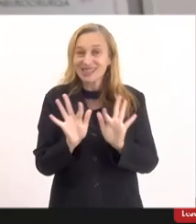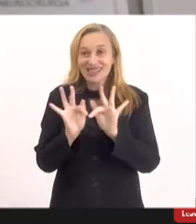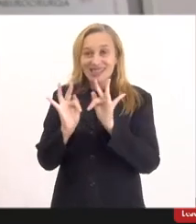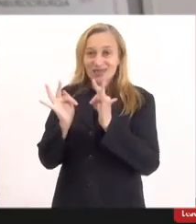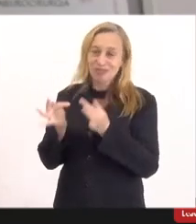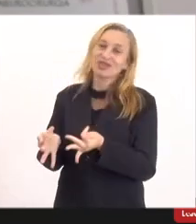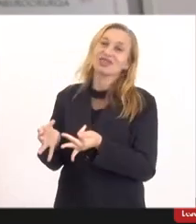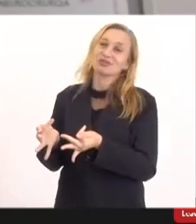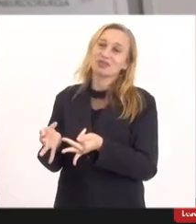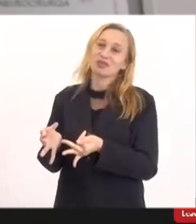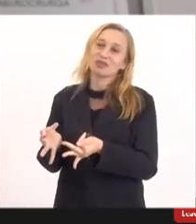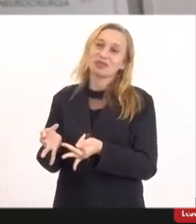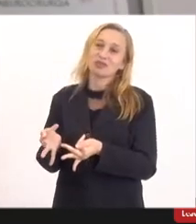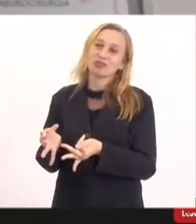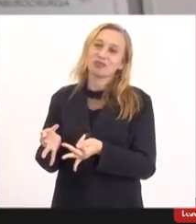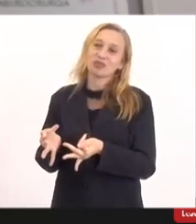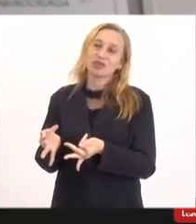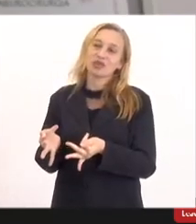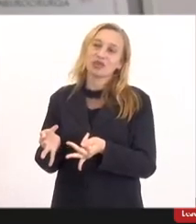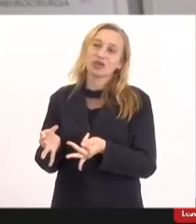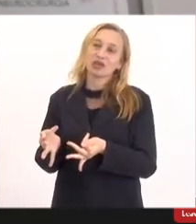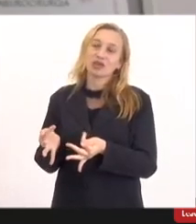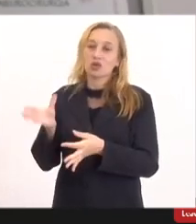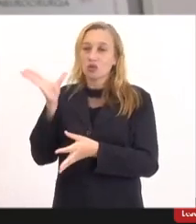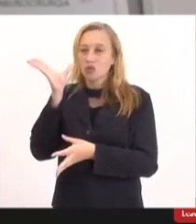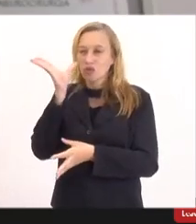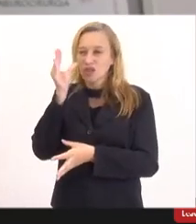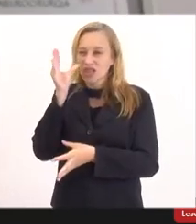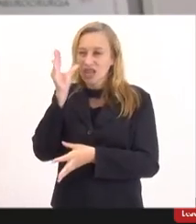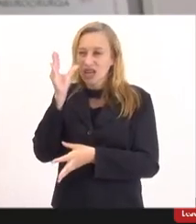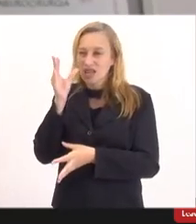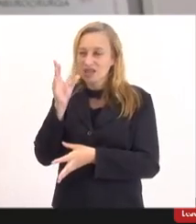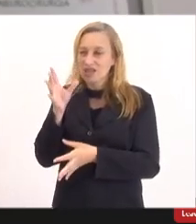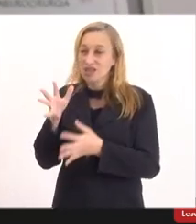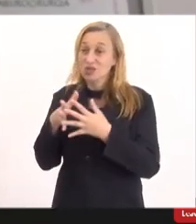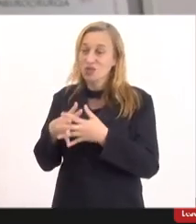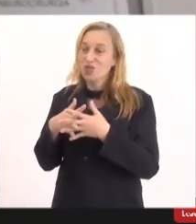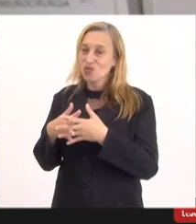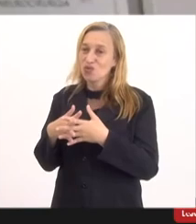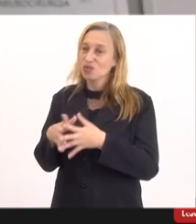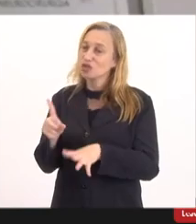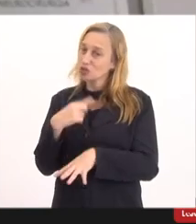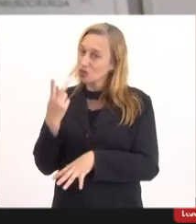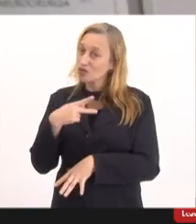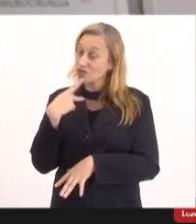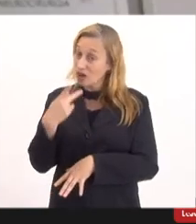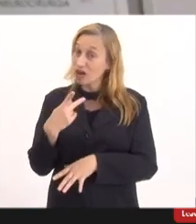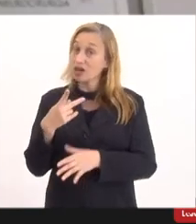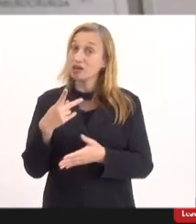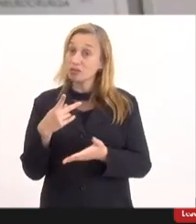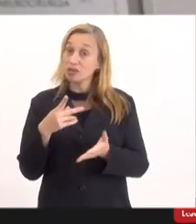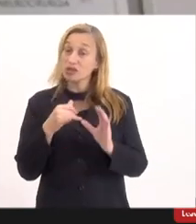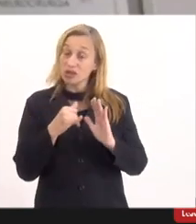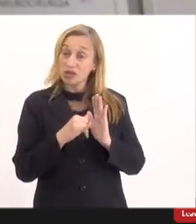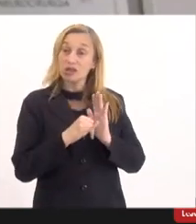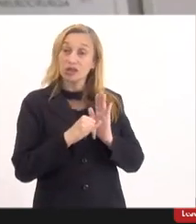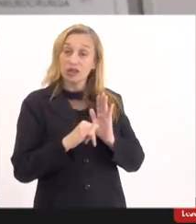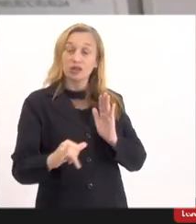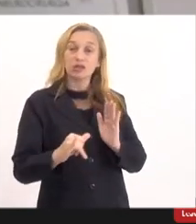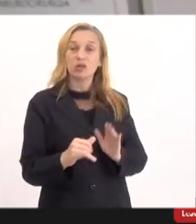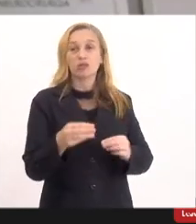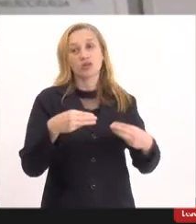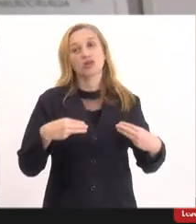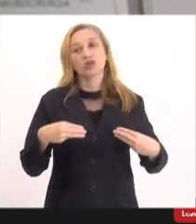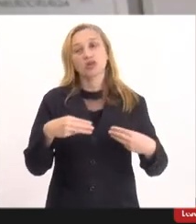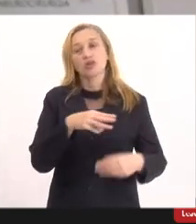com seus conflitos de interesse não declarados viu e a gente declarou e a gente publicou a gente mandou para o ministério da saúde